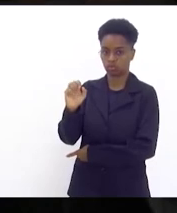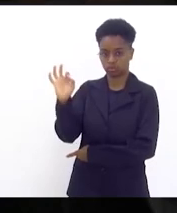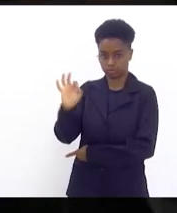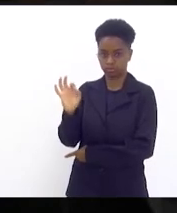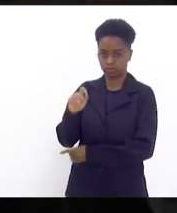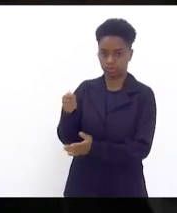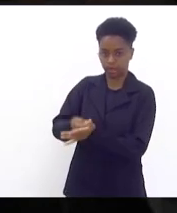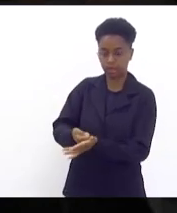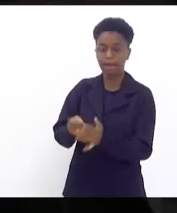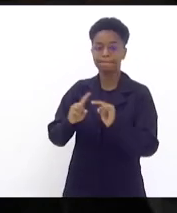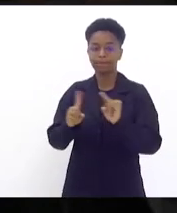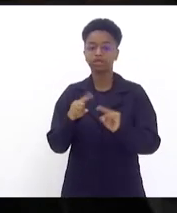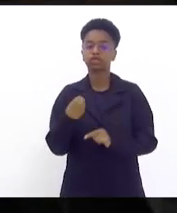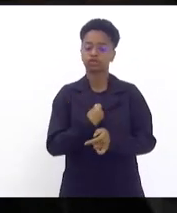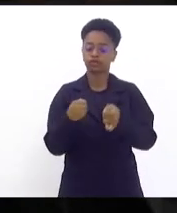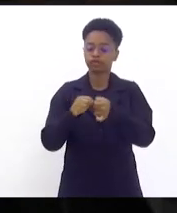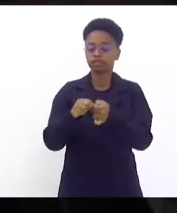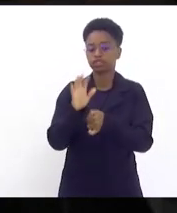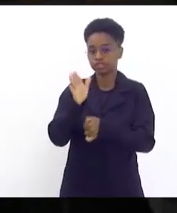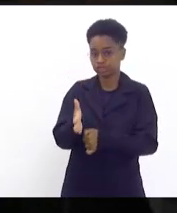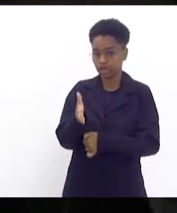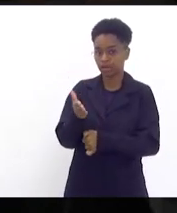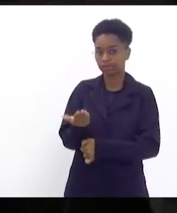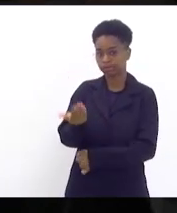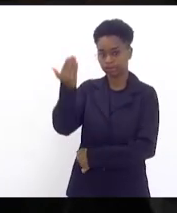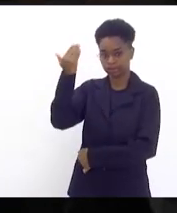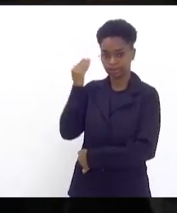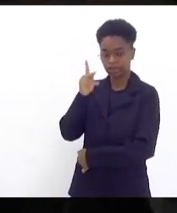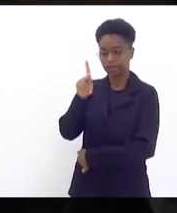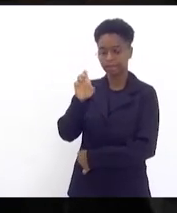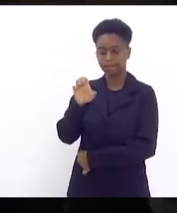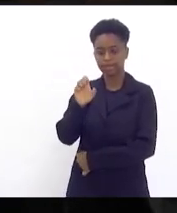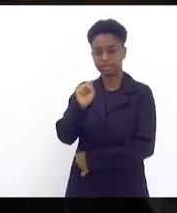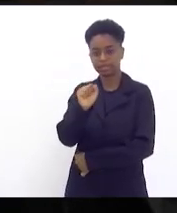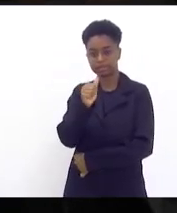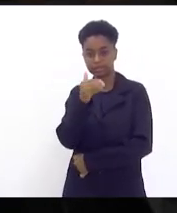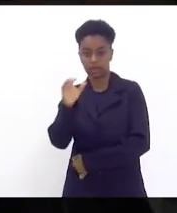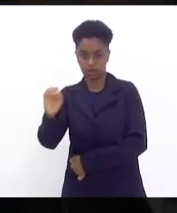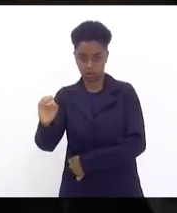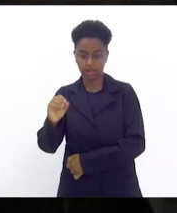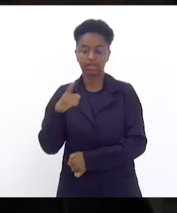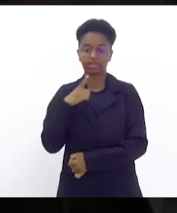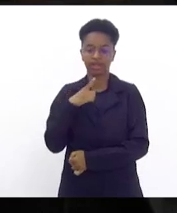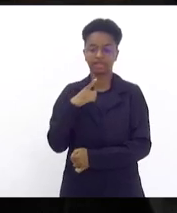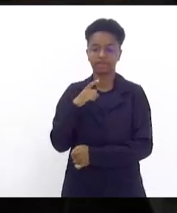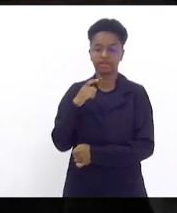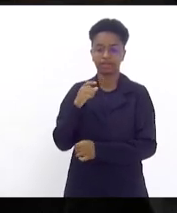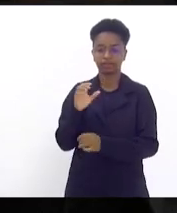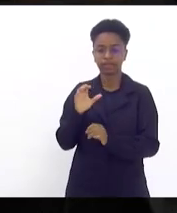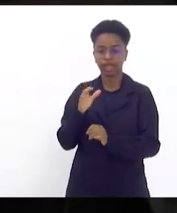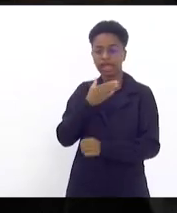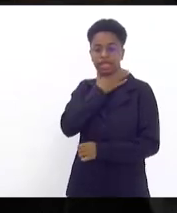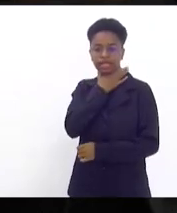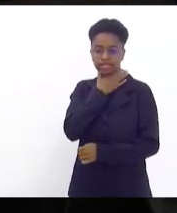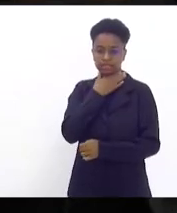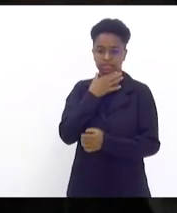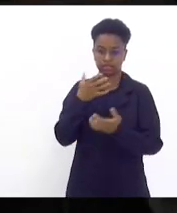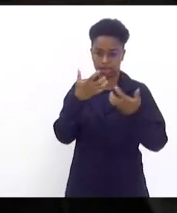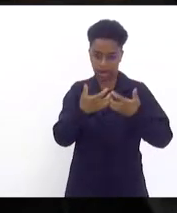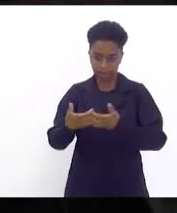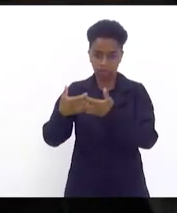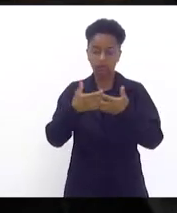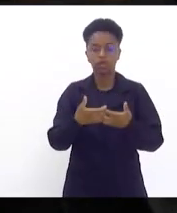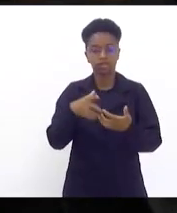isso lá no governo Pesão, na primeira grave crise de caminhoneiros. A alíquota do diesel aqui já é